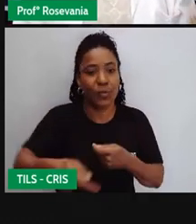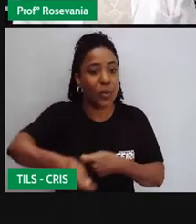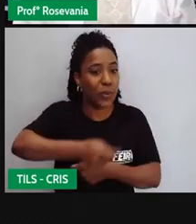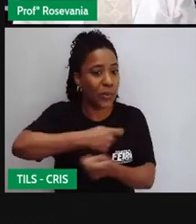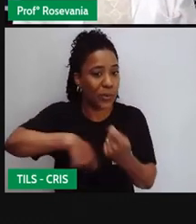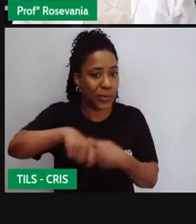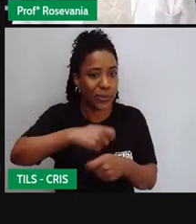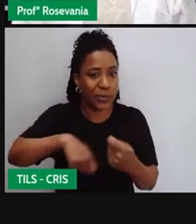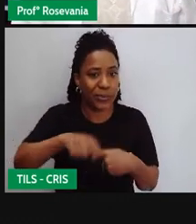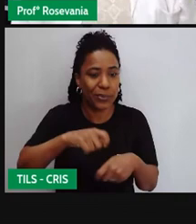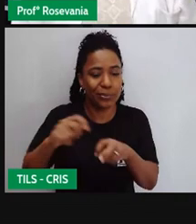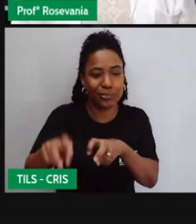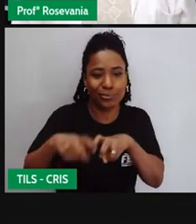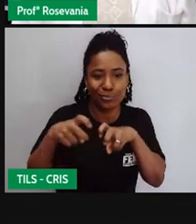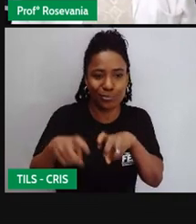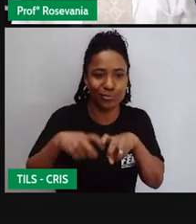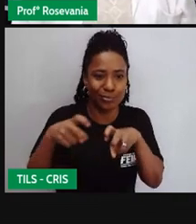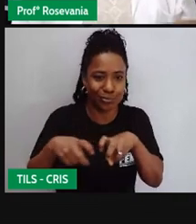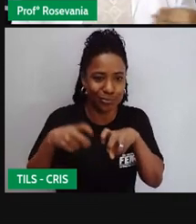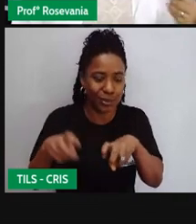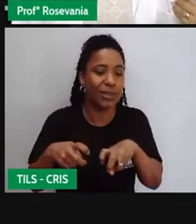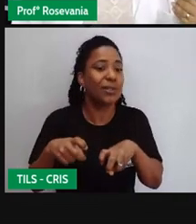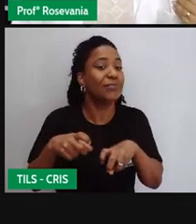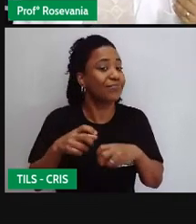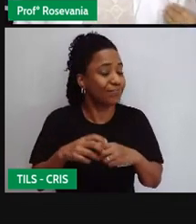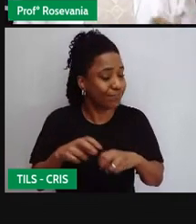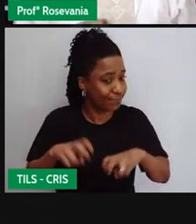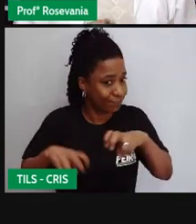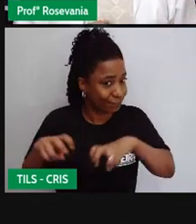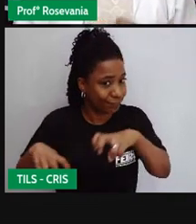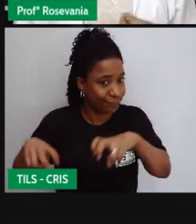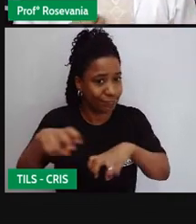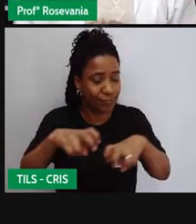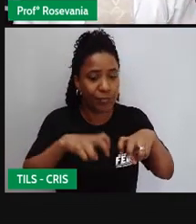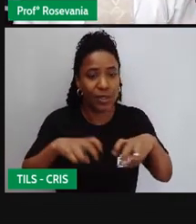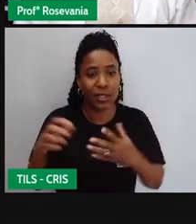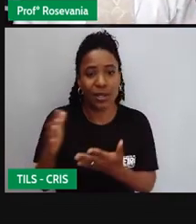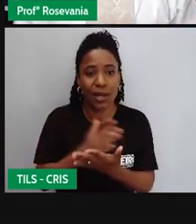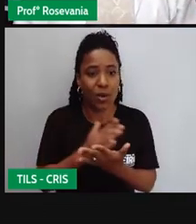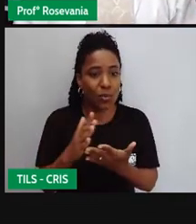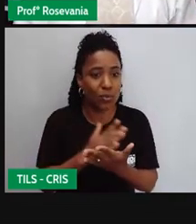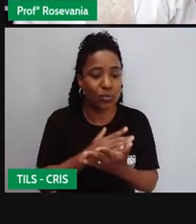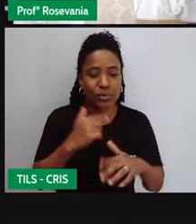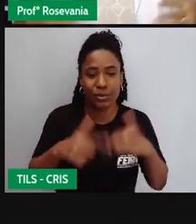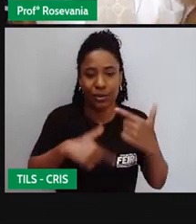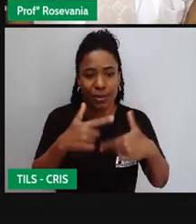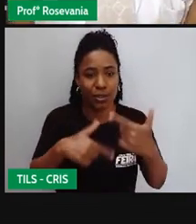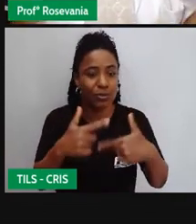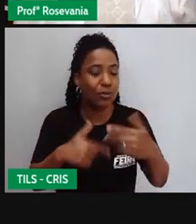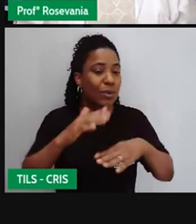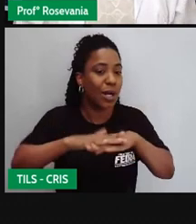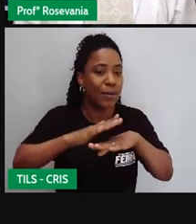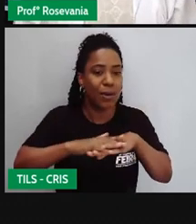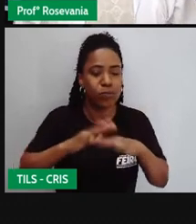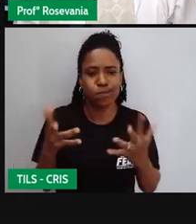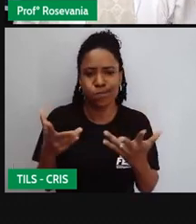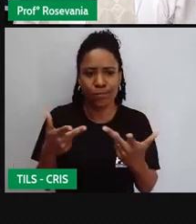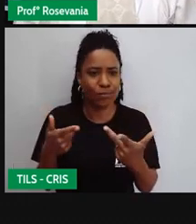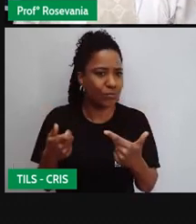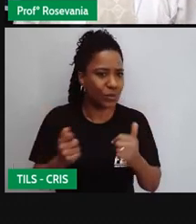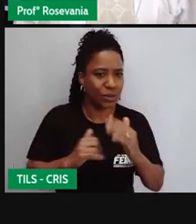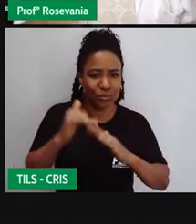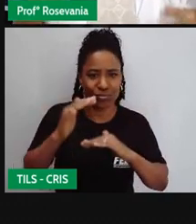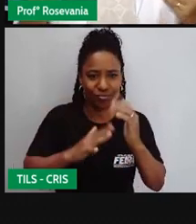A gente poderia falar também dos trabalhadores, os que não têm muita qualificação, eles quase que são explorados